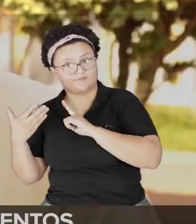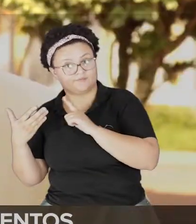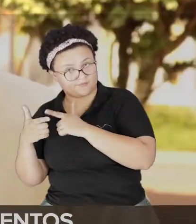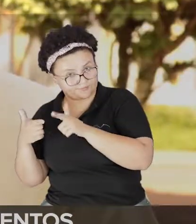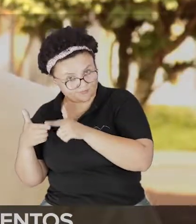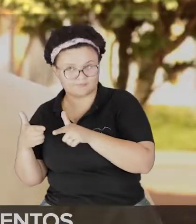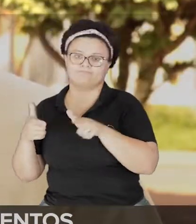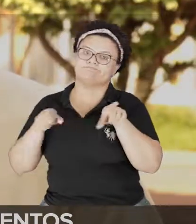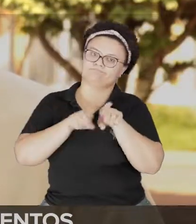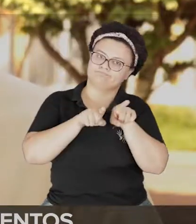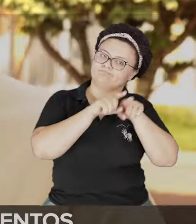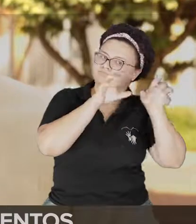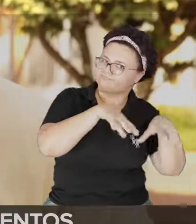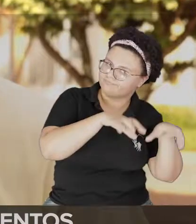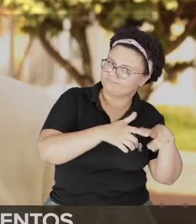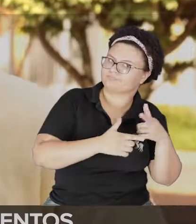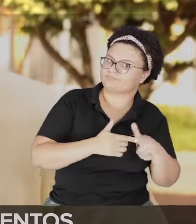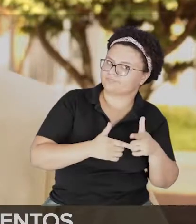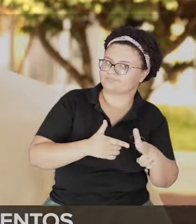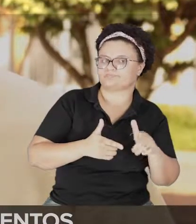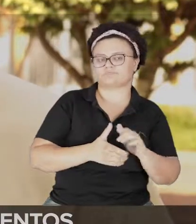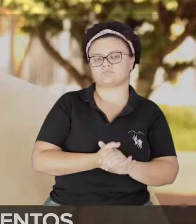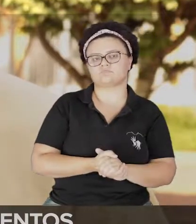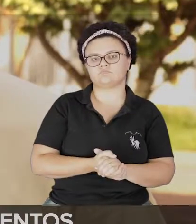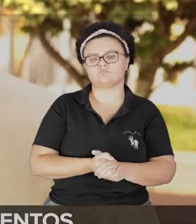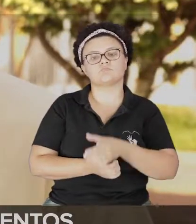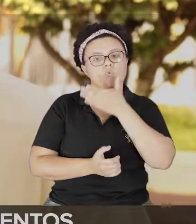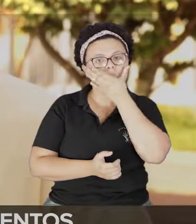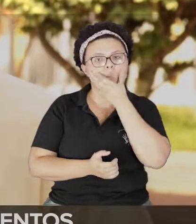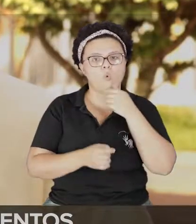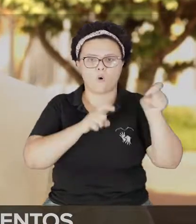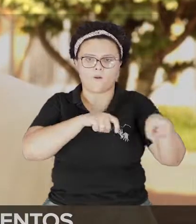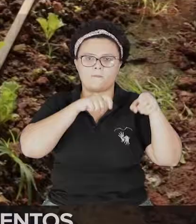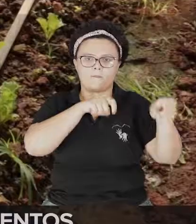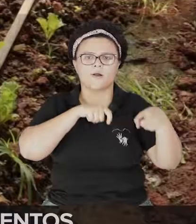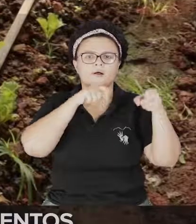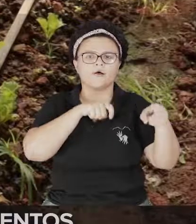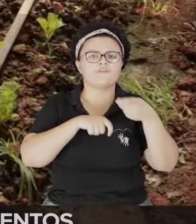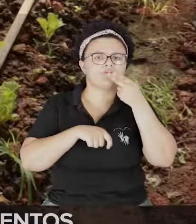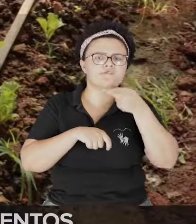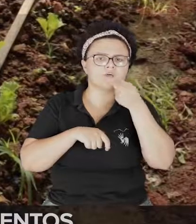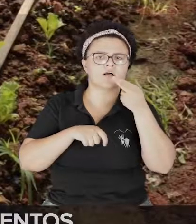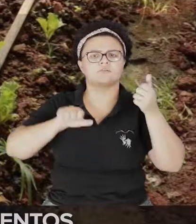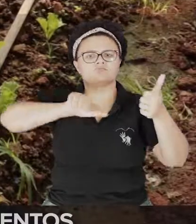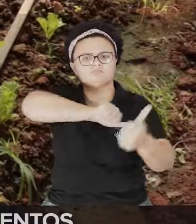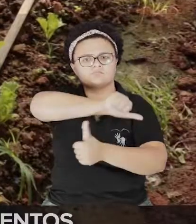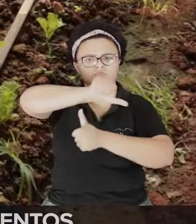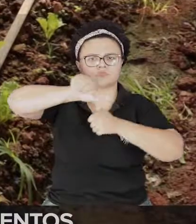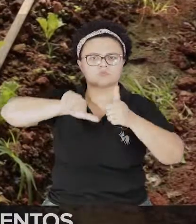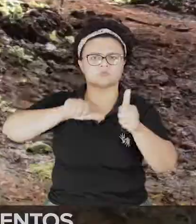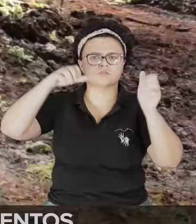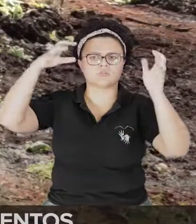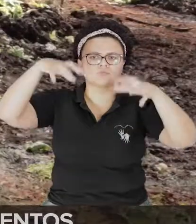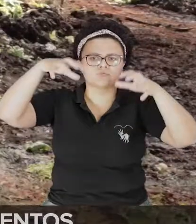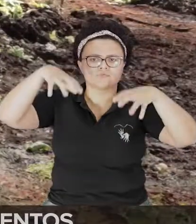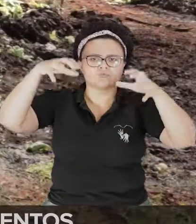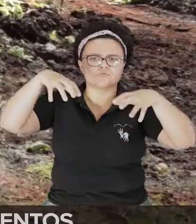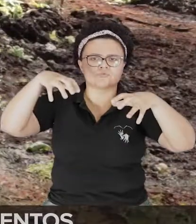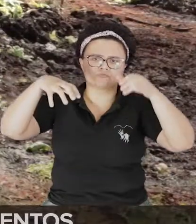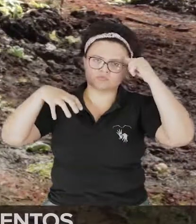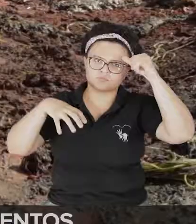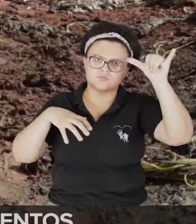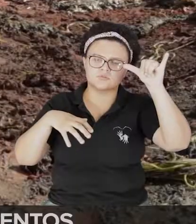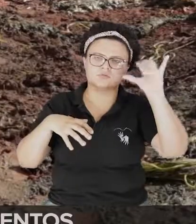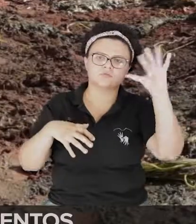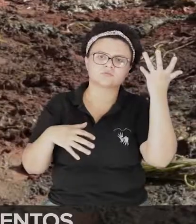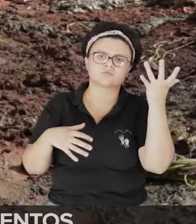O agrônomo Maciel Lemos fala sobre a transição de fenômenos climáticos que ocasionaram a precipitação das chuvas, fator